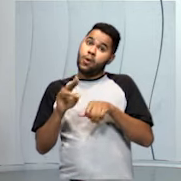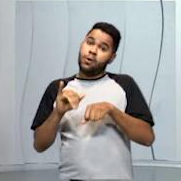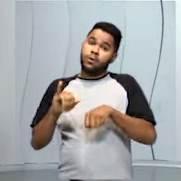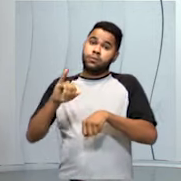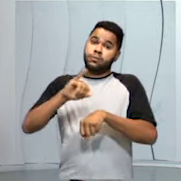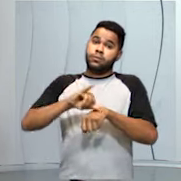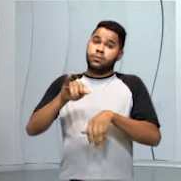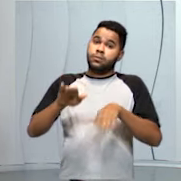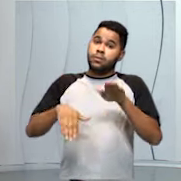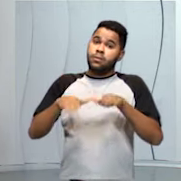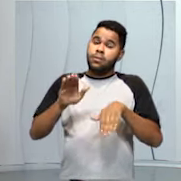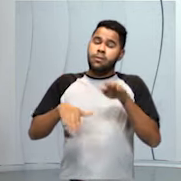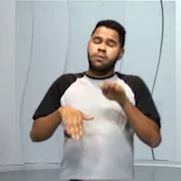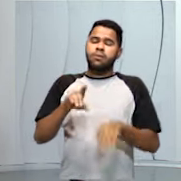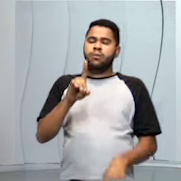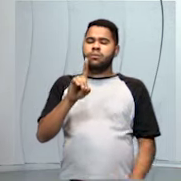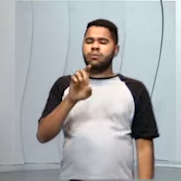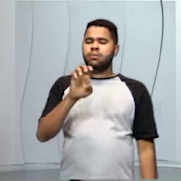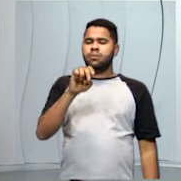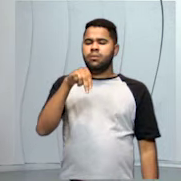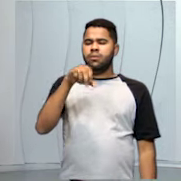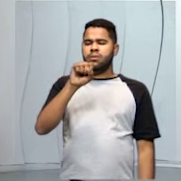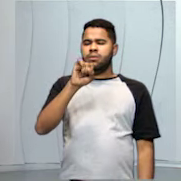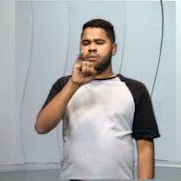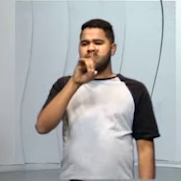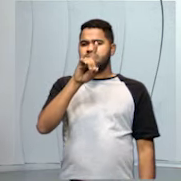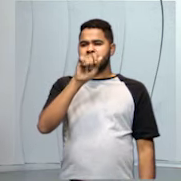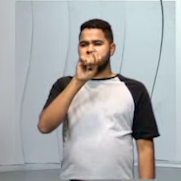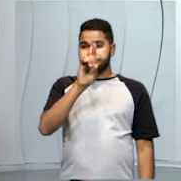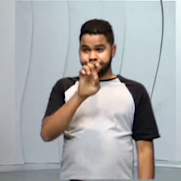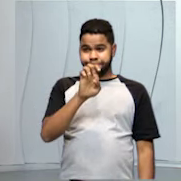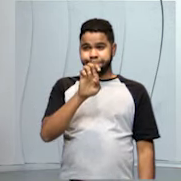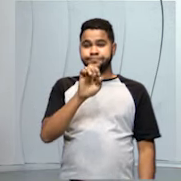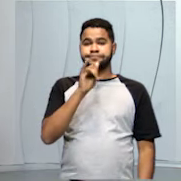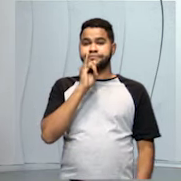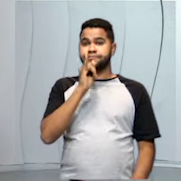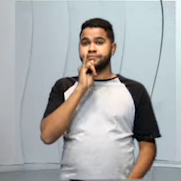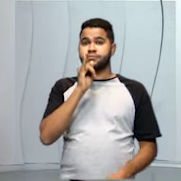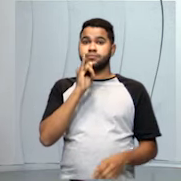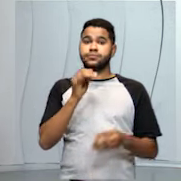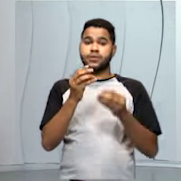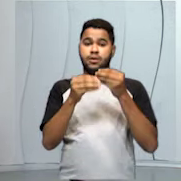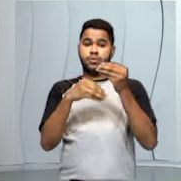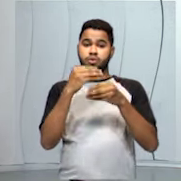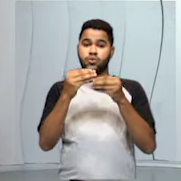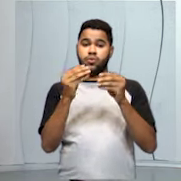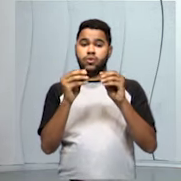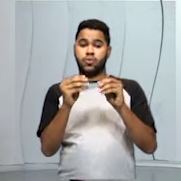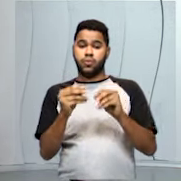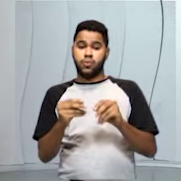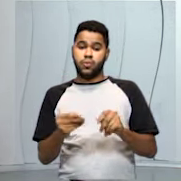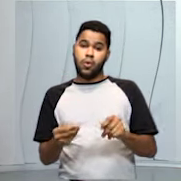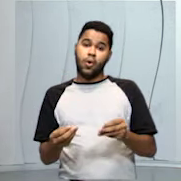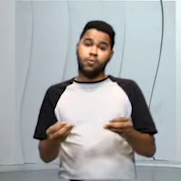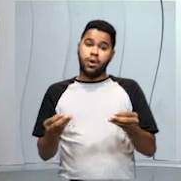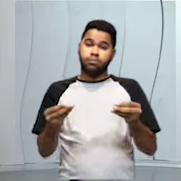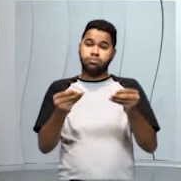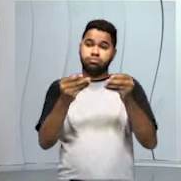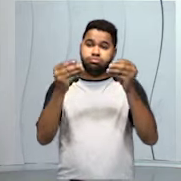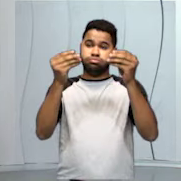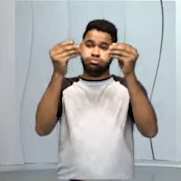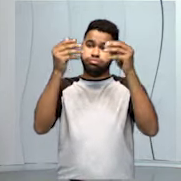Isso vai depender da densidade. Às vezes a mistura afunda, às vezes ela vai boiar também.